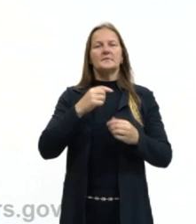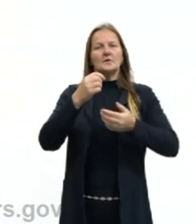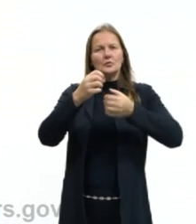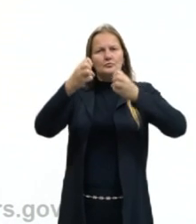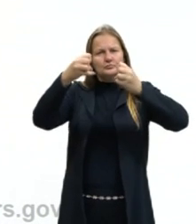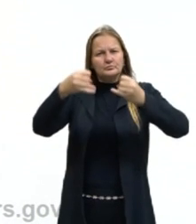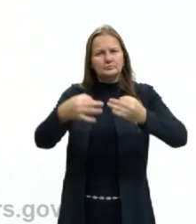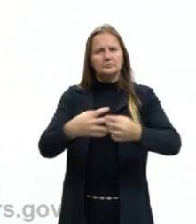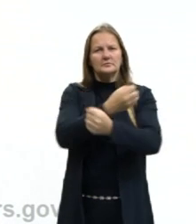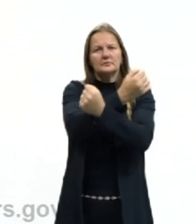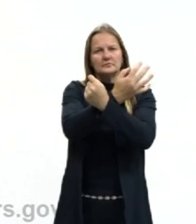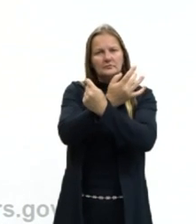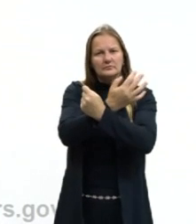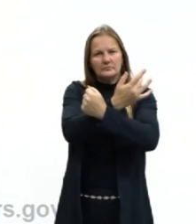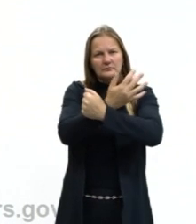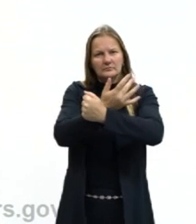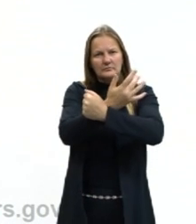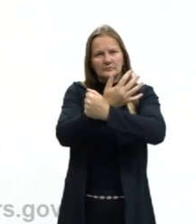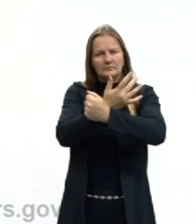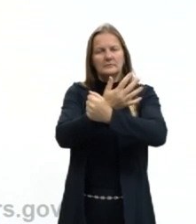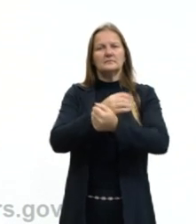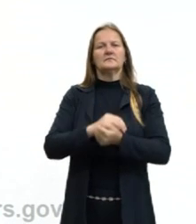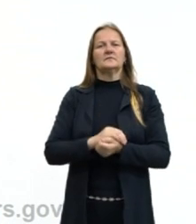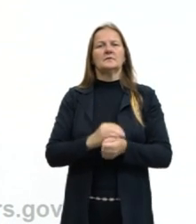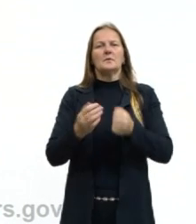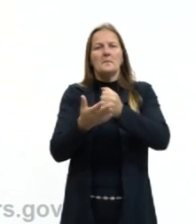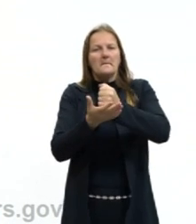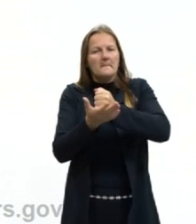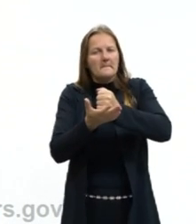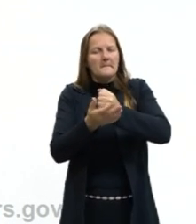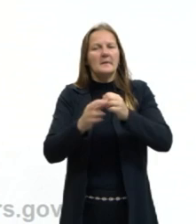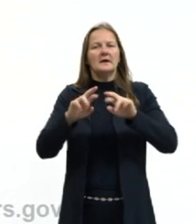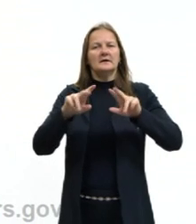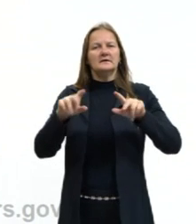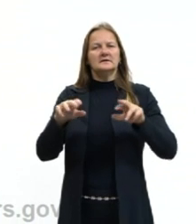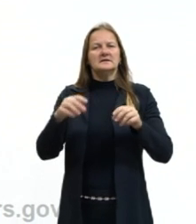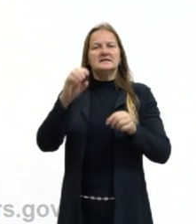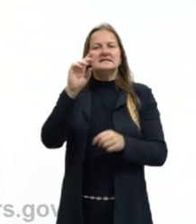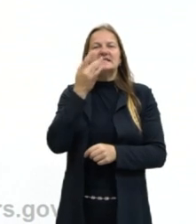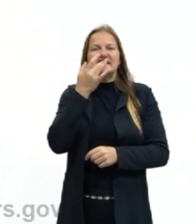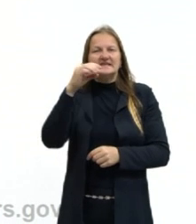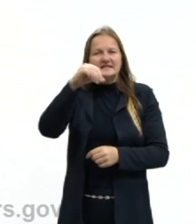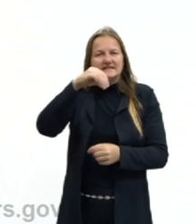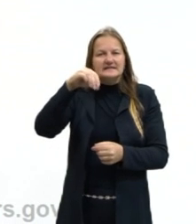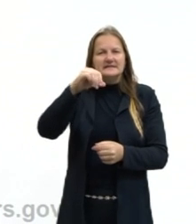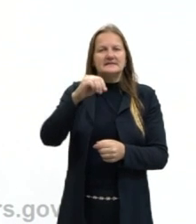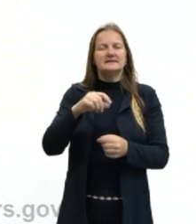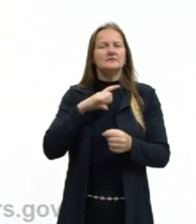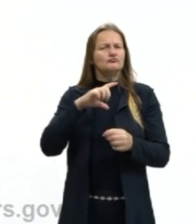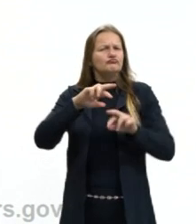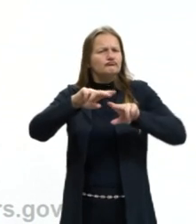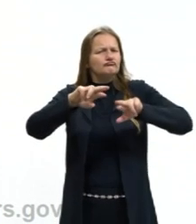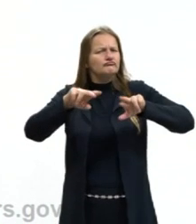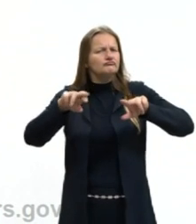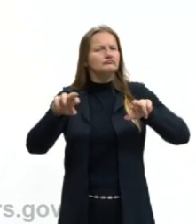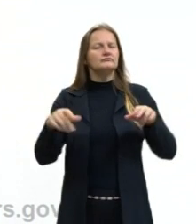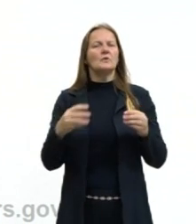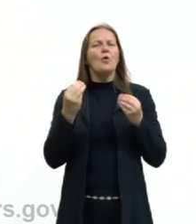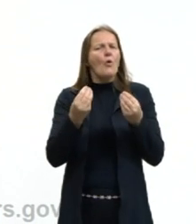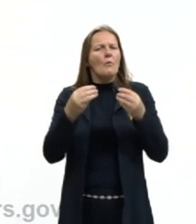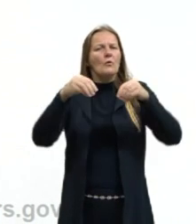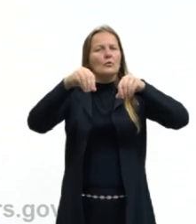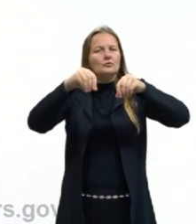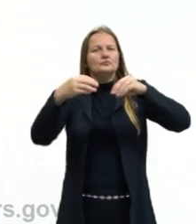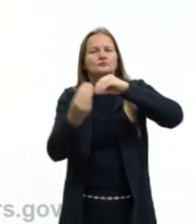ácidos, as bases, os óxidos, os sais e vocês já pararam para pensar como que esses compostos, esses